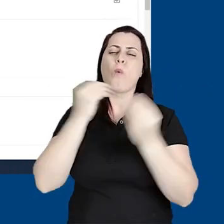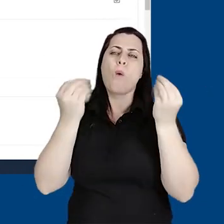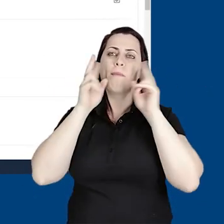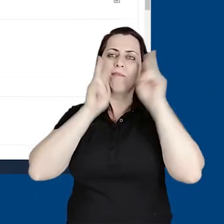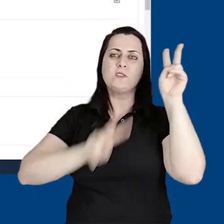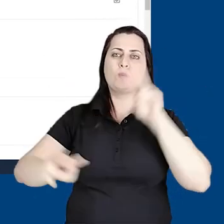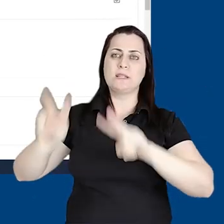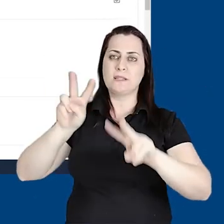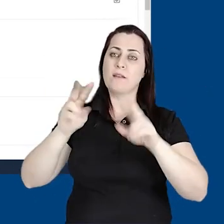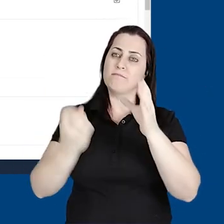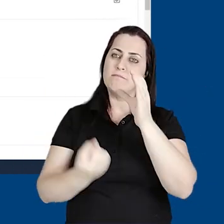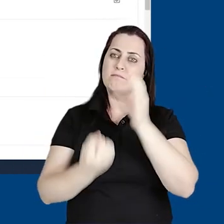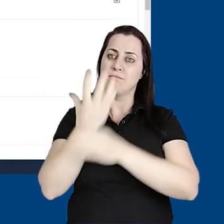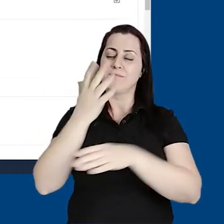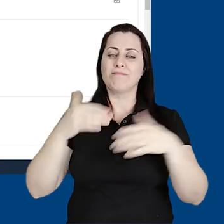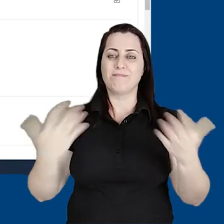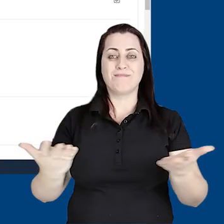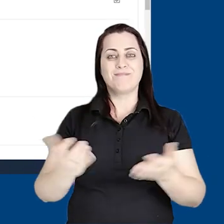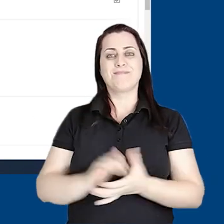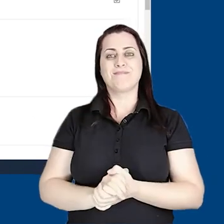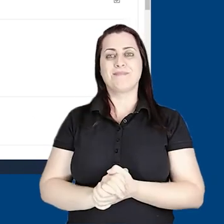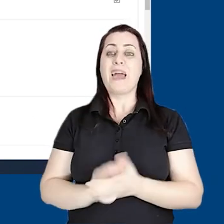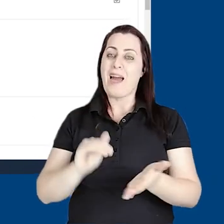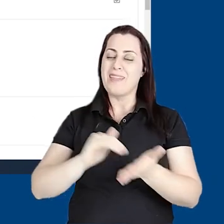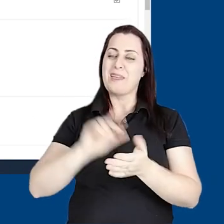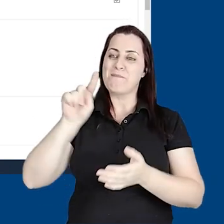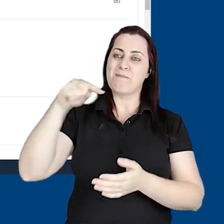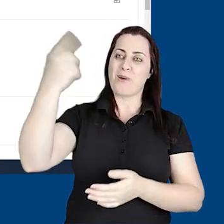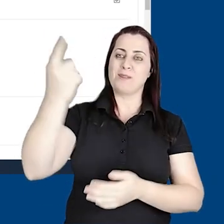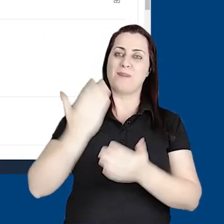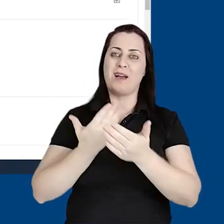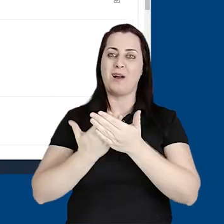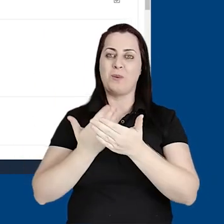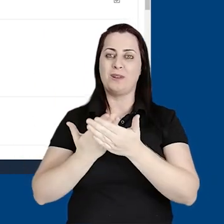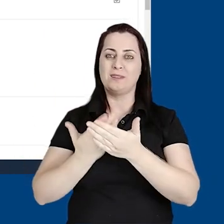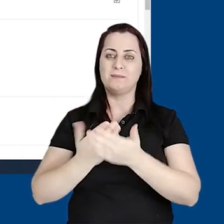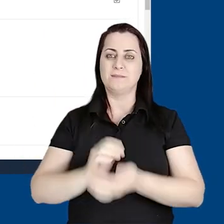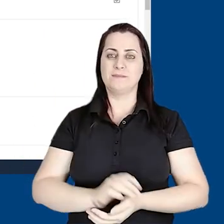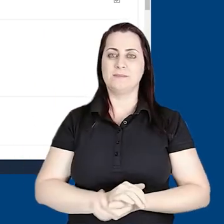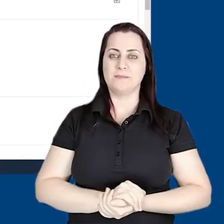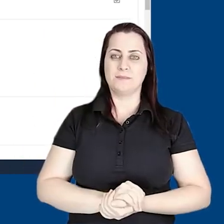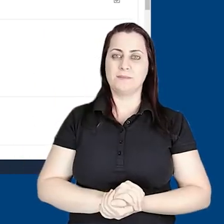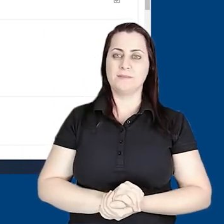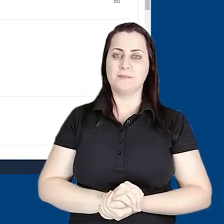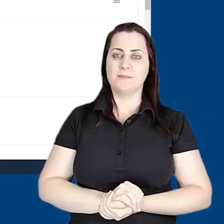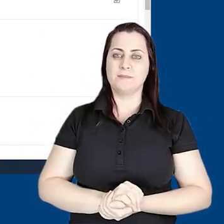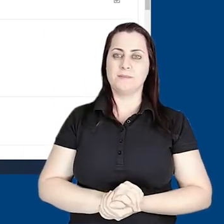fórum, como os estudantes vão visualizar. Fórum criado, até a próxima aula.